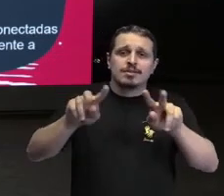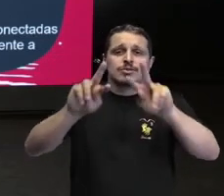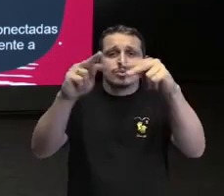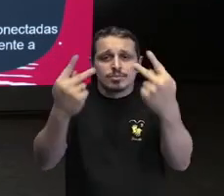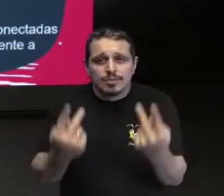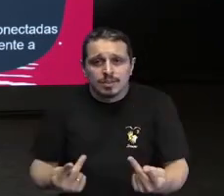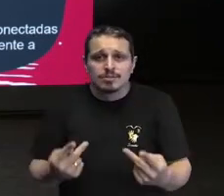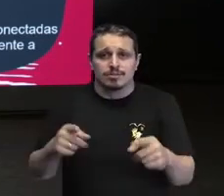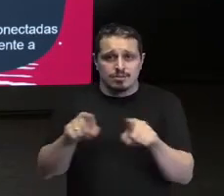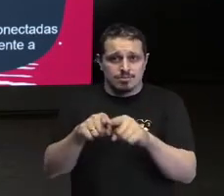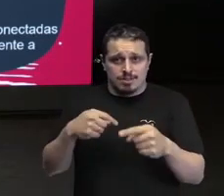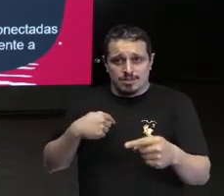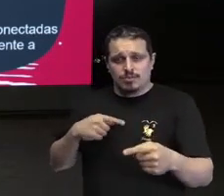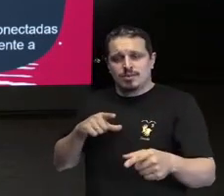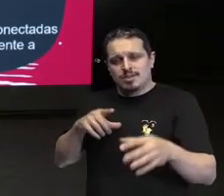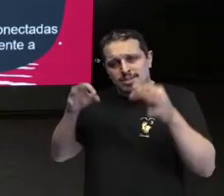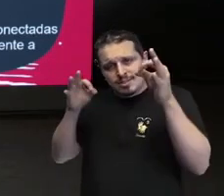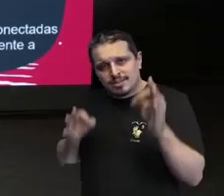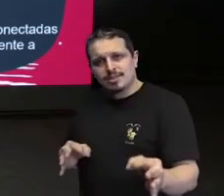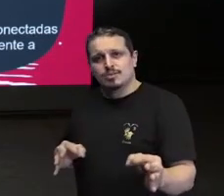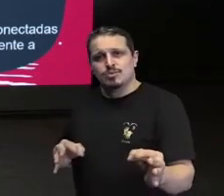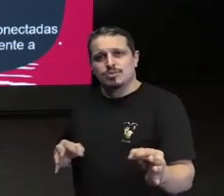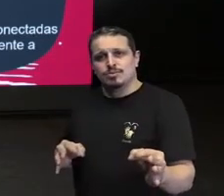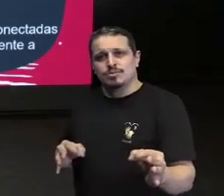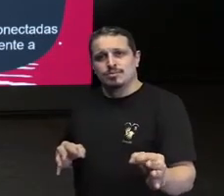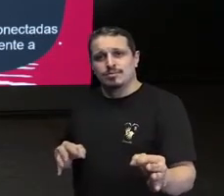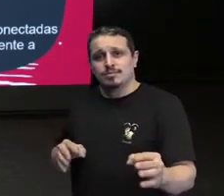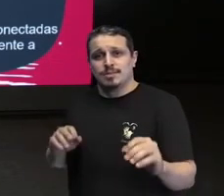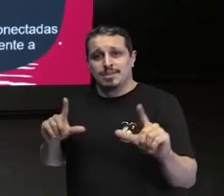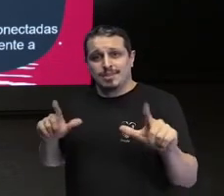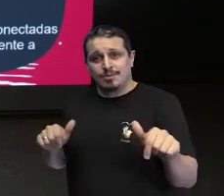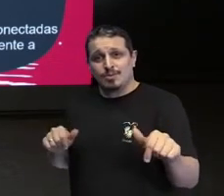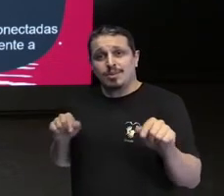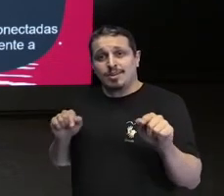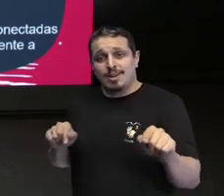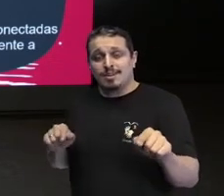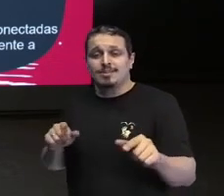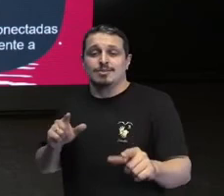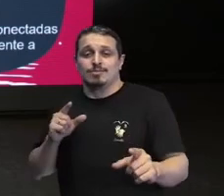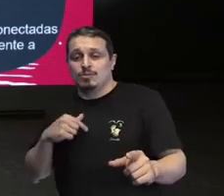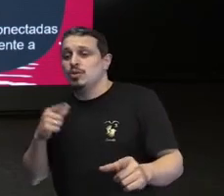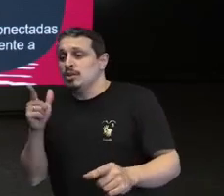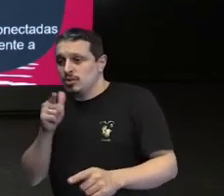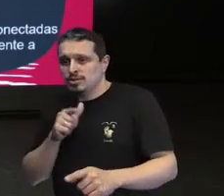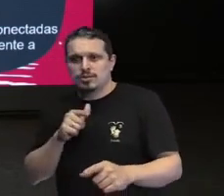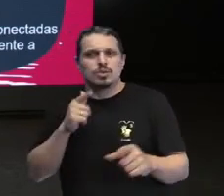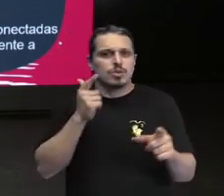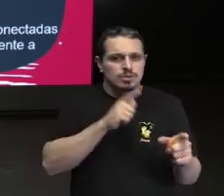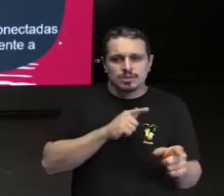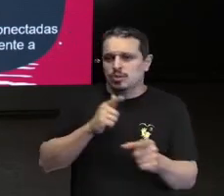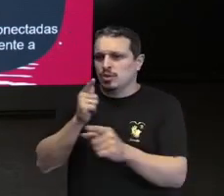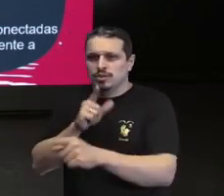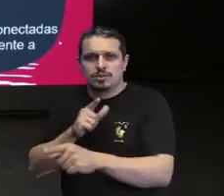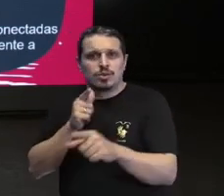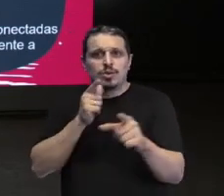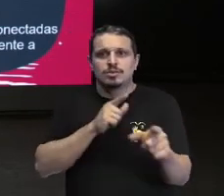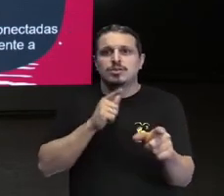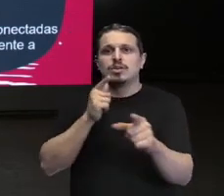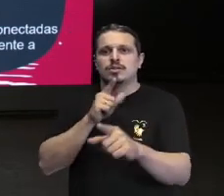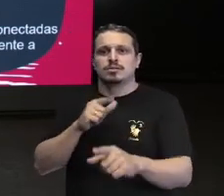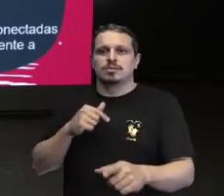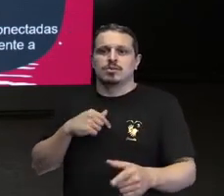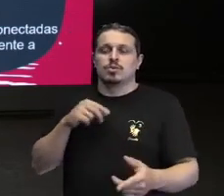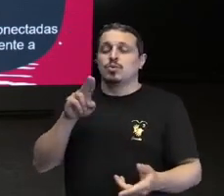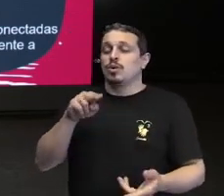convencida de que é um ganha-ganha né a gente não vê ninguém falando eu nunca vi de verdade